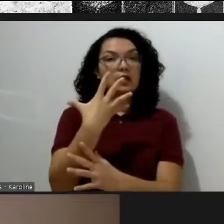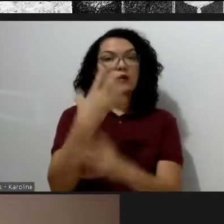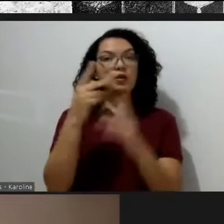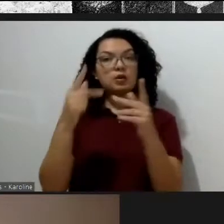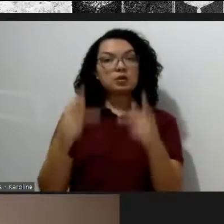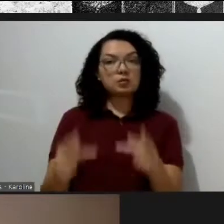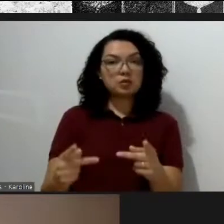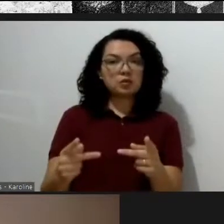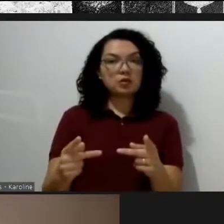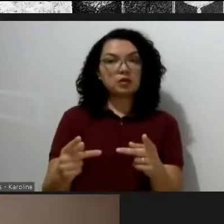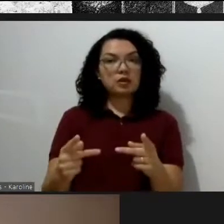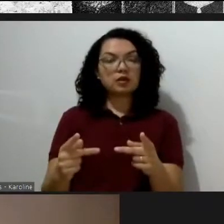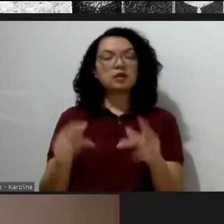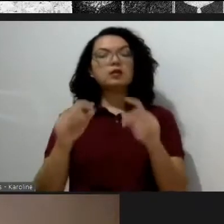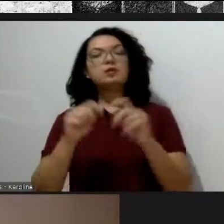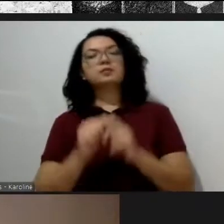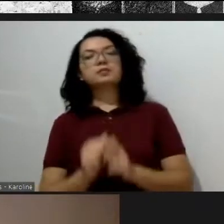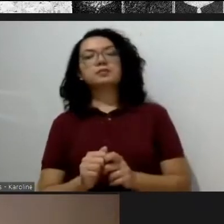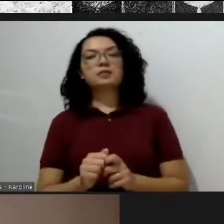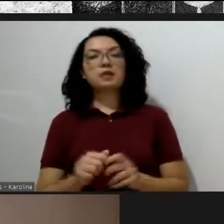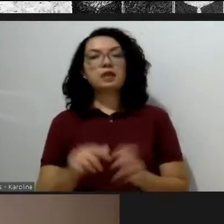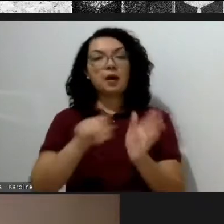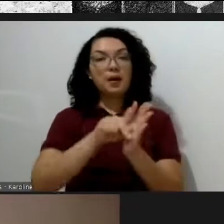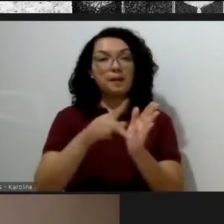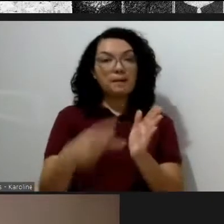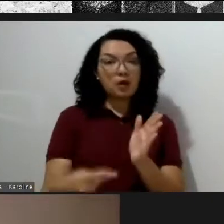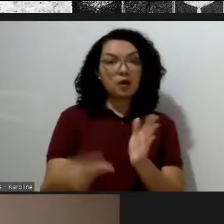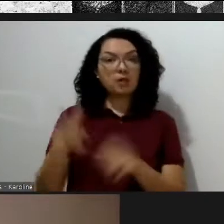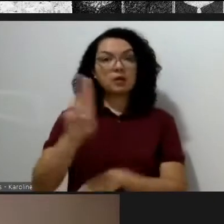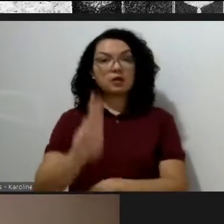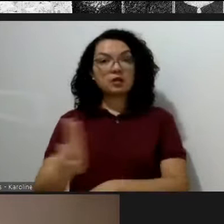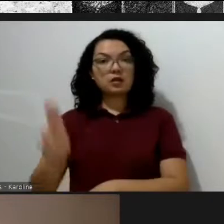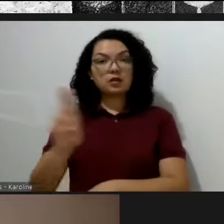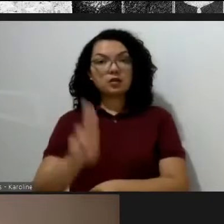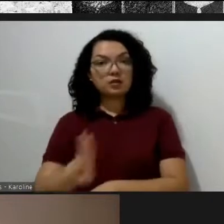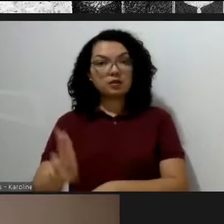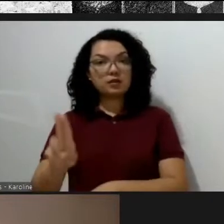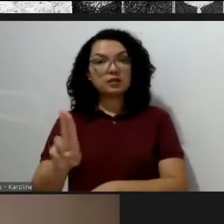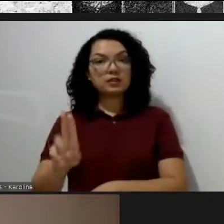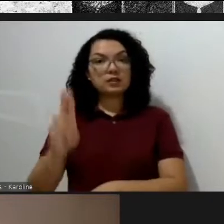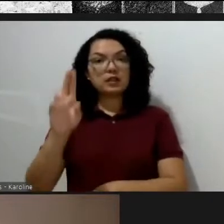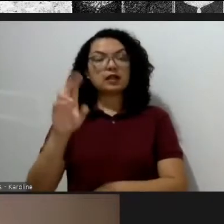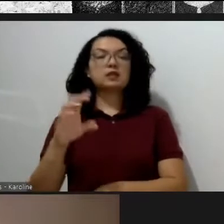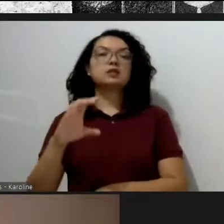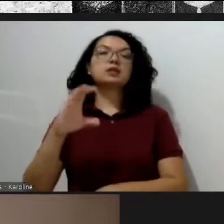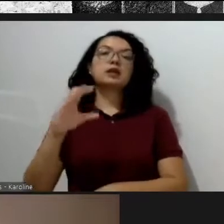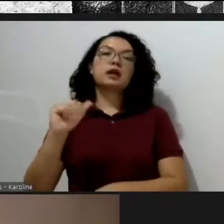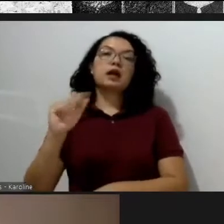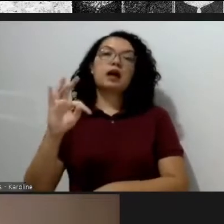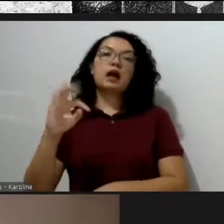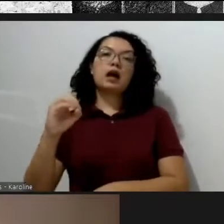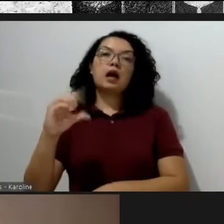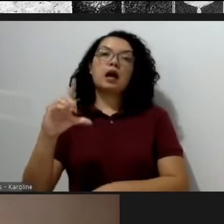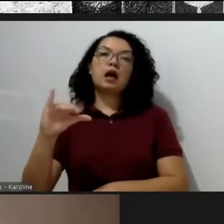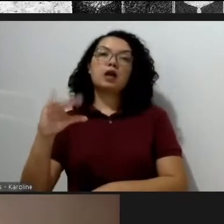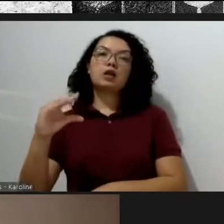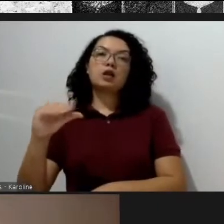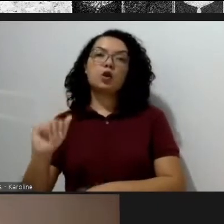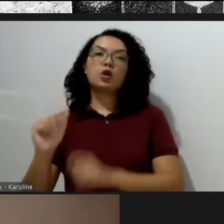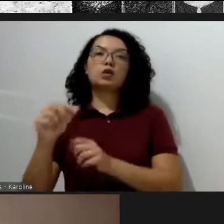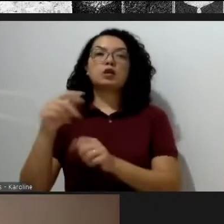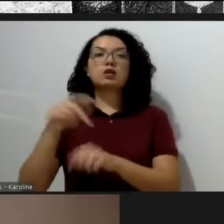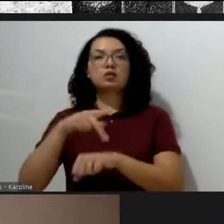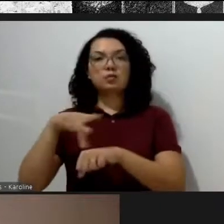Pirque, propriedade da Universidade Católica. Em 2017, junto